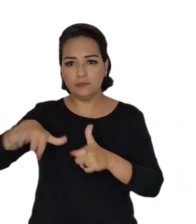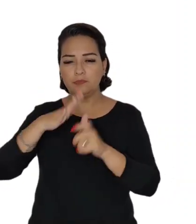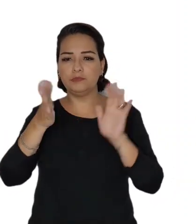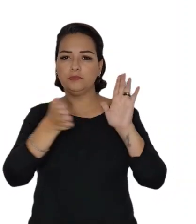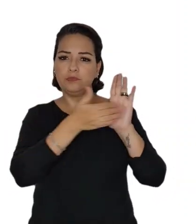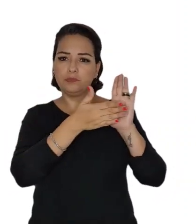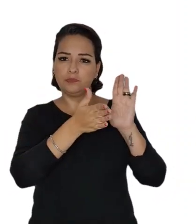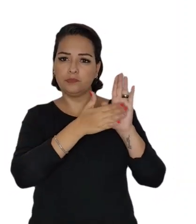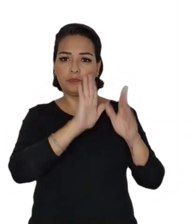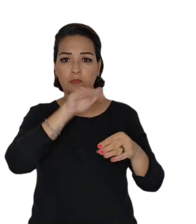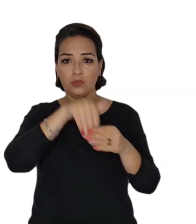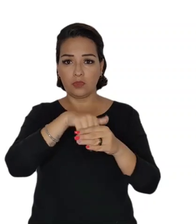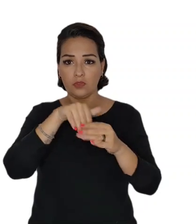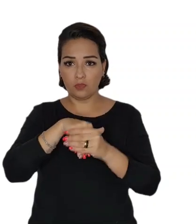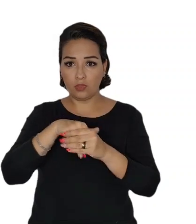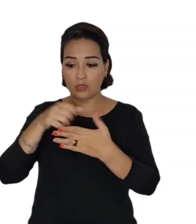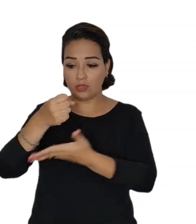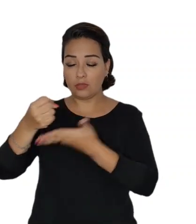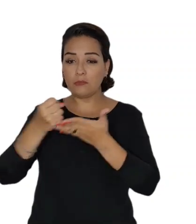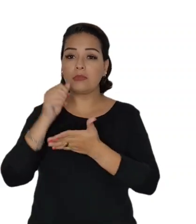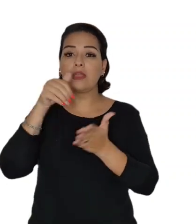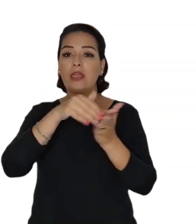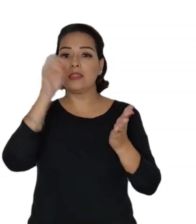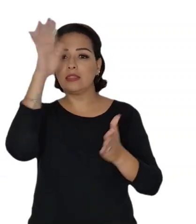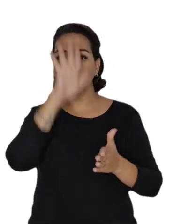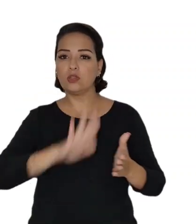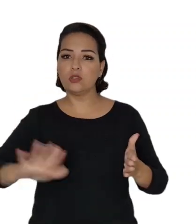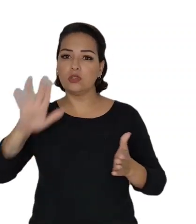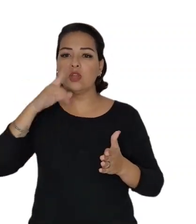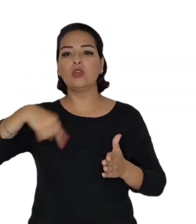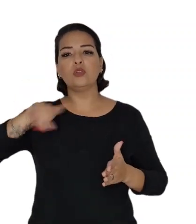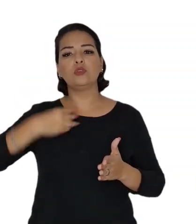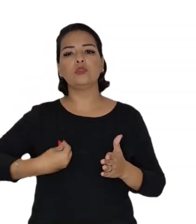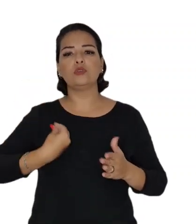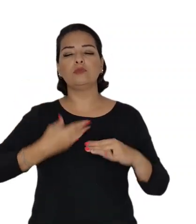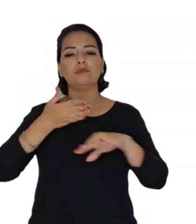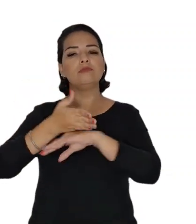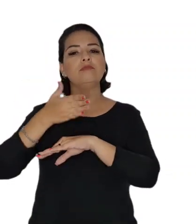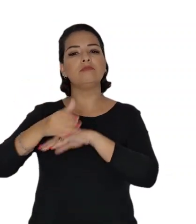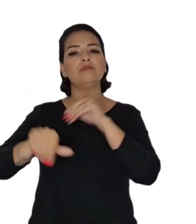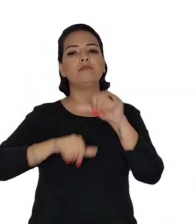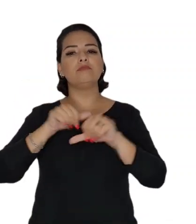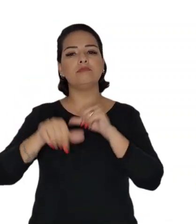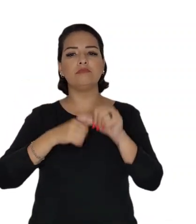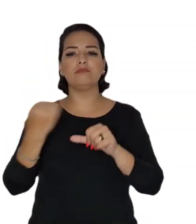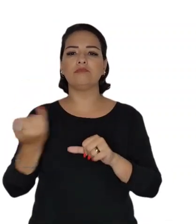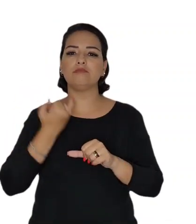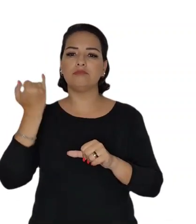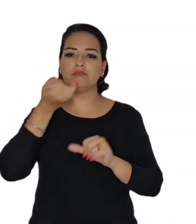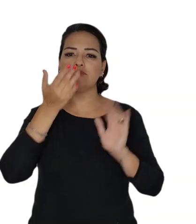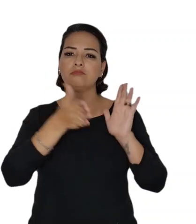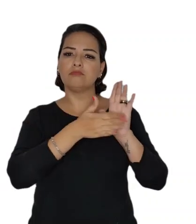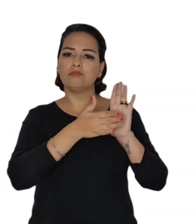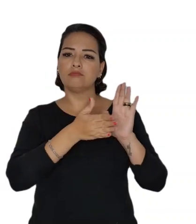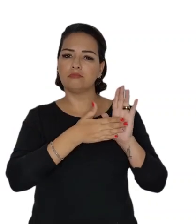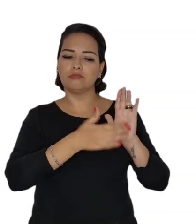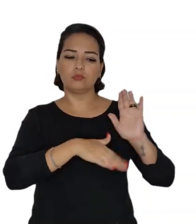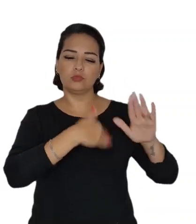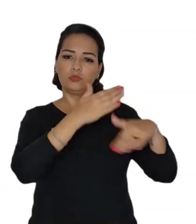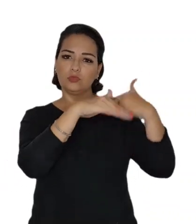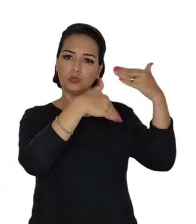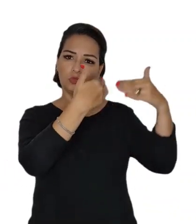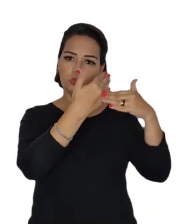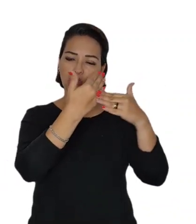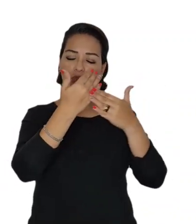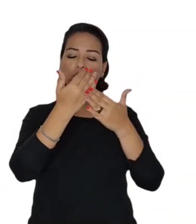fazer com que se tornem propostas votadas desde a base até chegar na nacional e a gente fazer parte de uma mudança significativa em